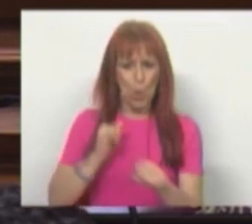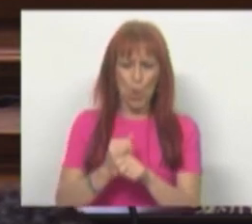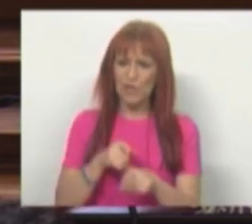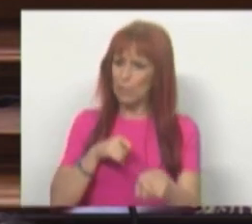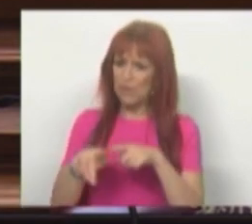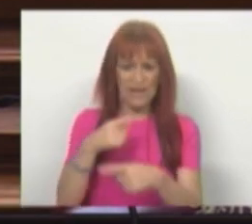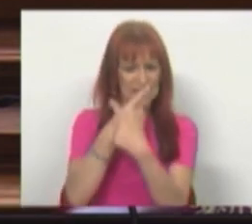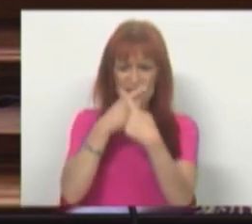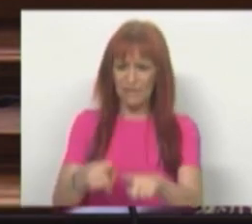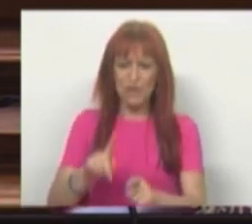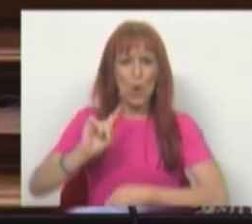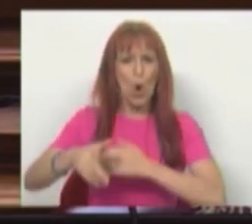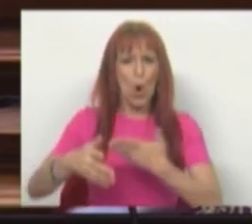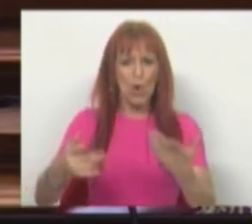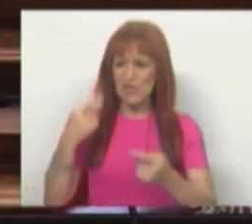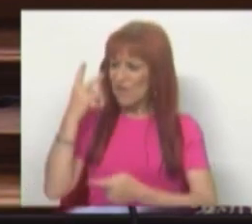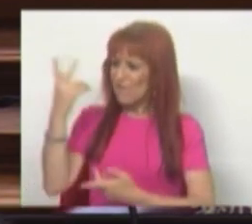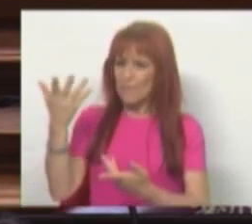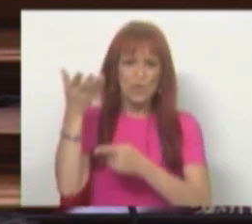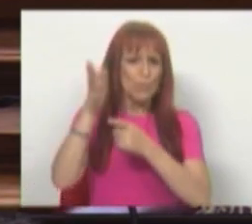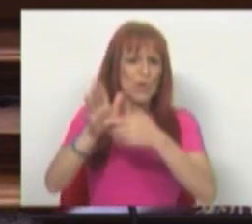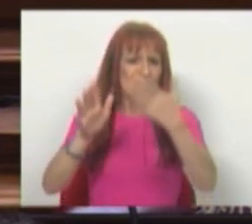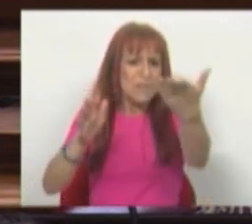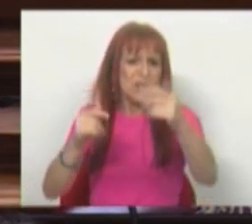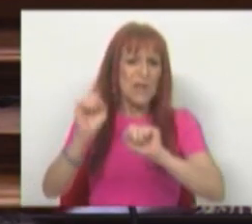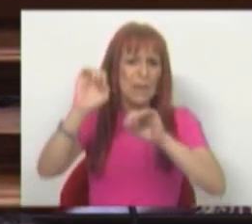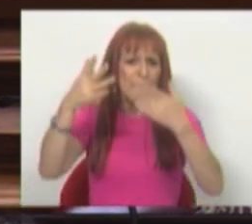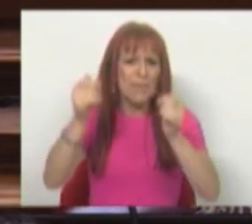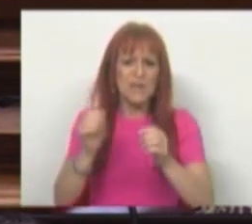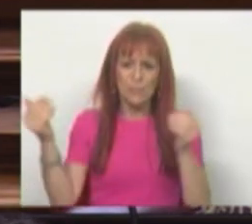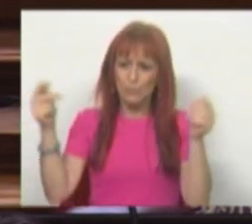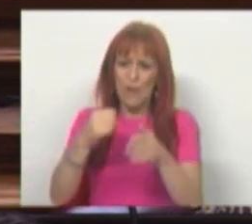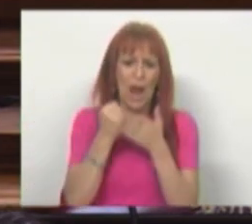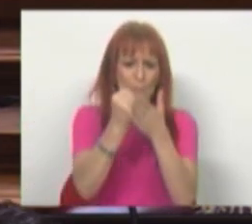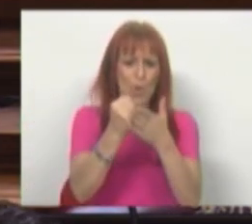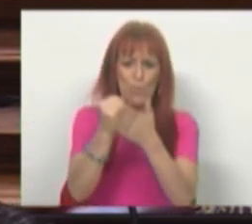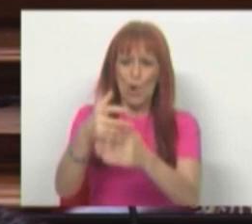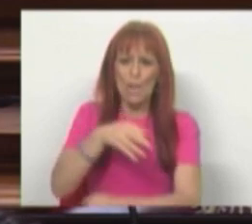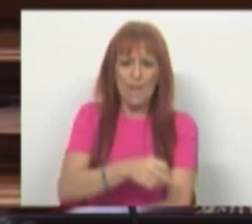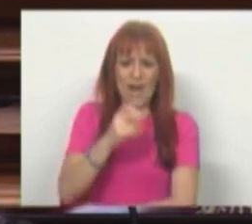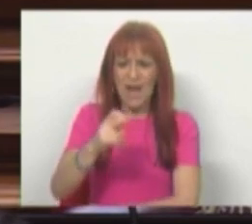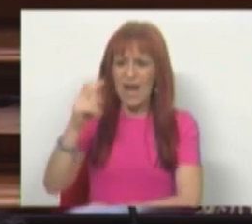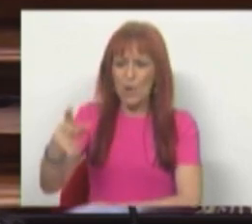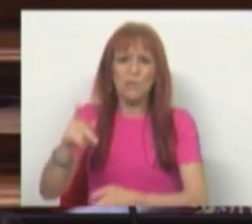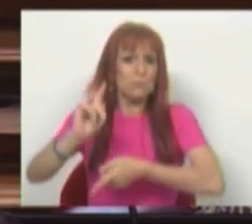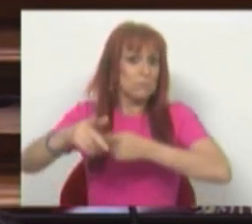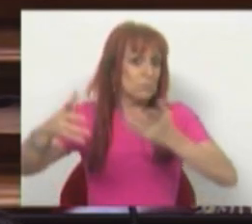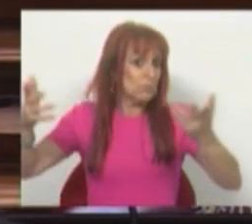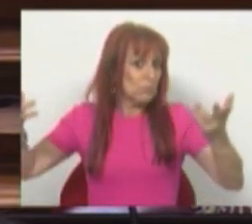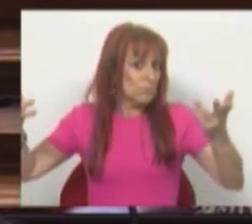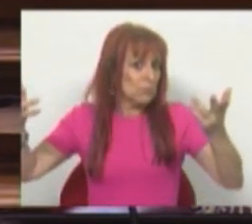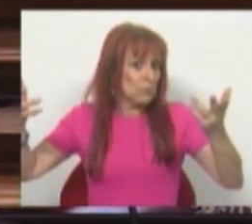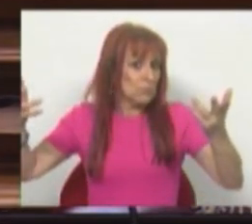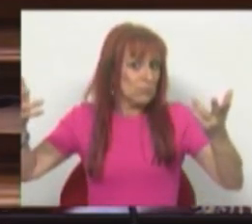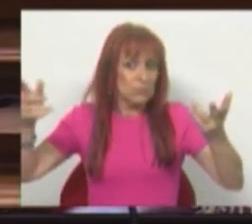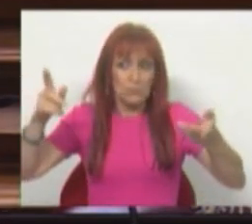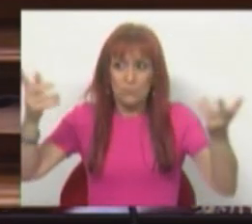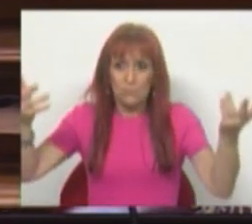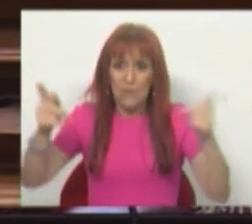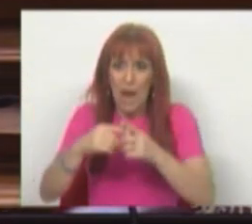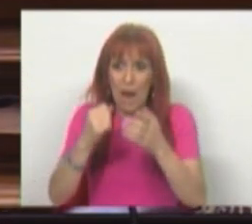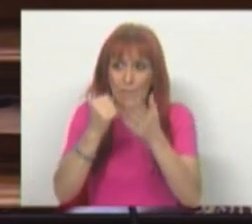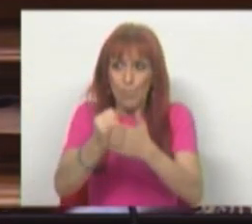de políticas do que aquelas que vemos, por exemplo, com a primeira vaga de apoios do PRR, que foram, para no fundo,